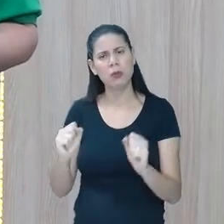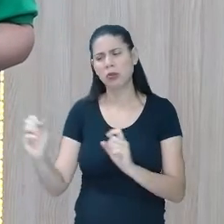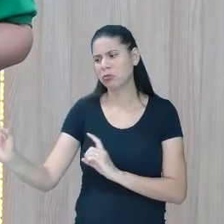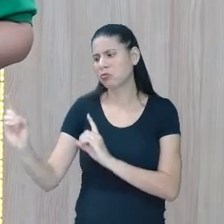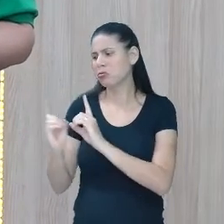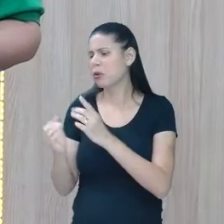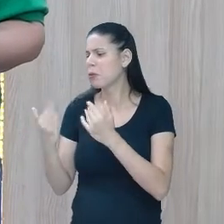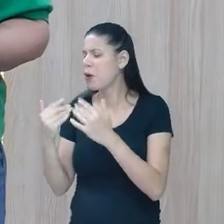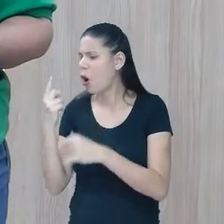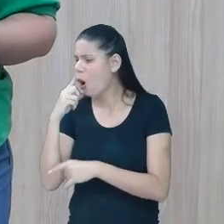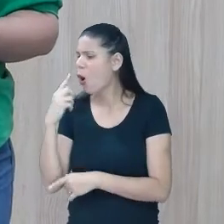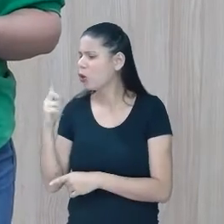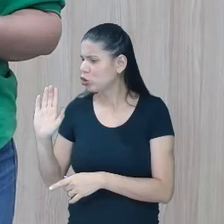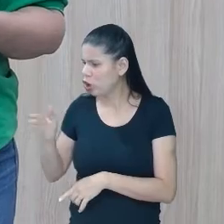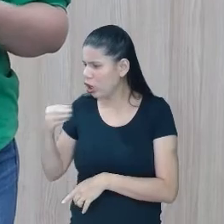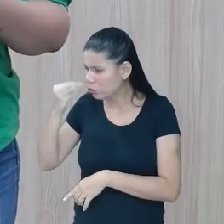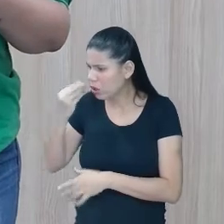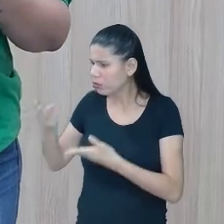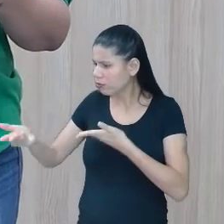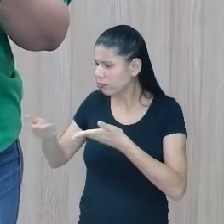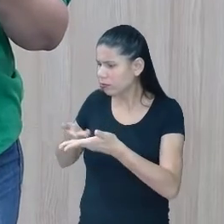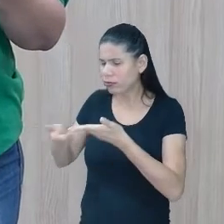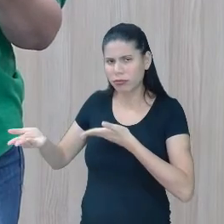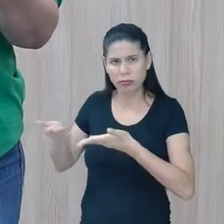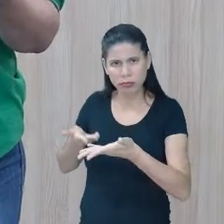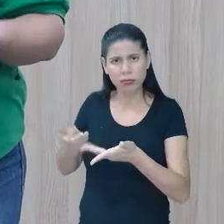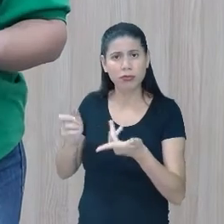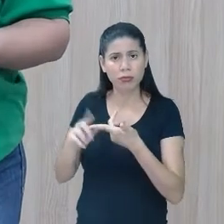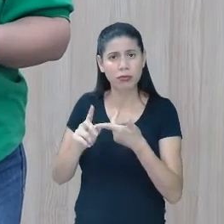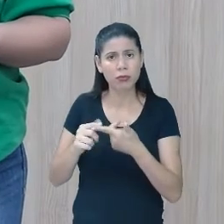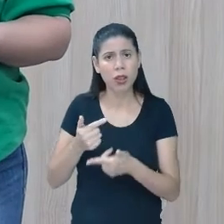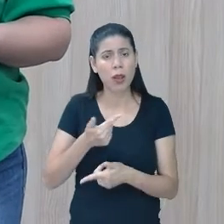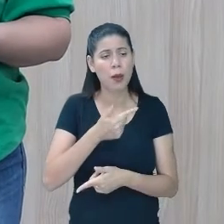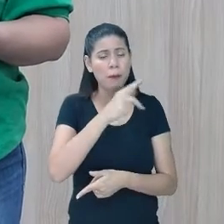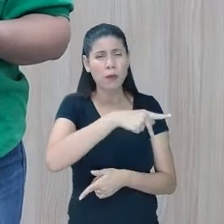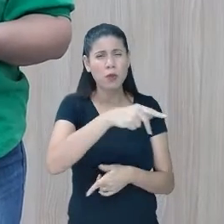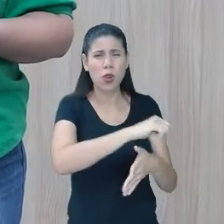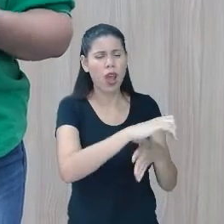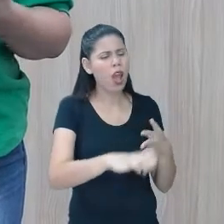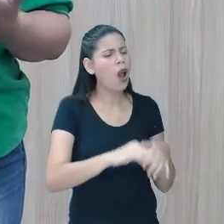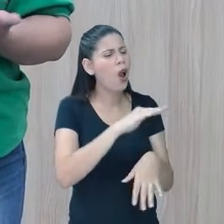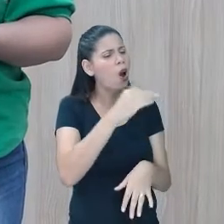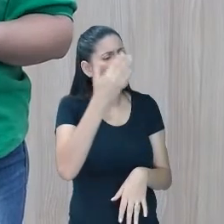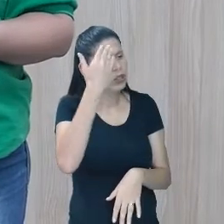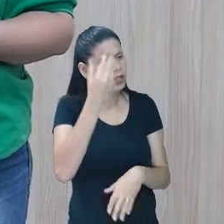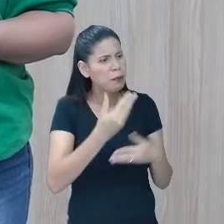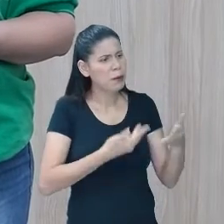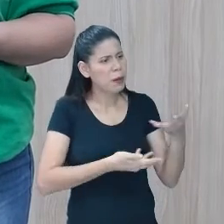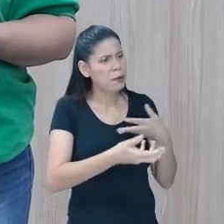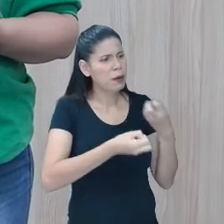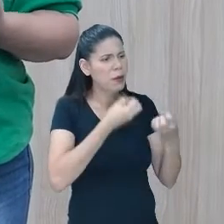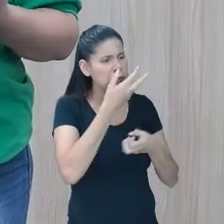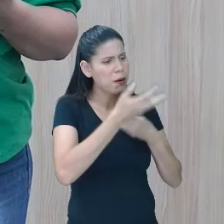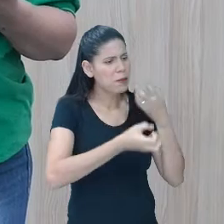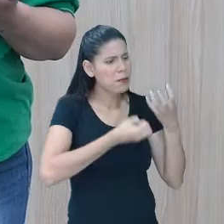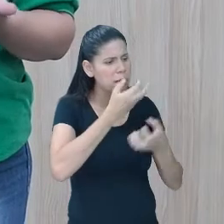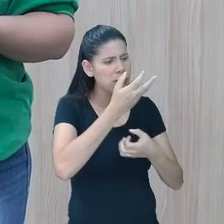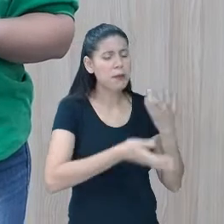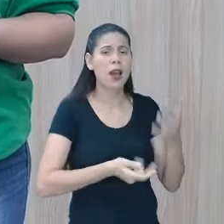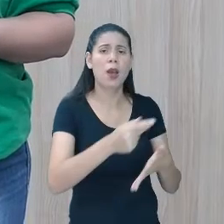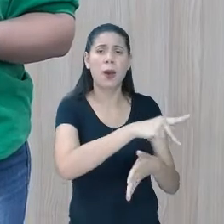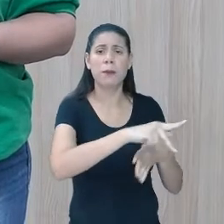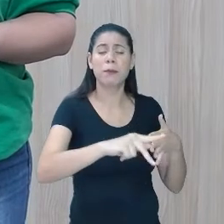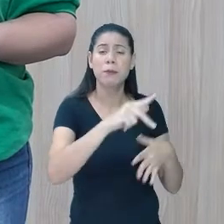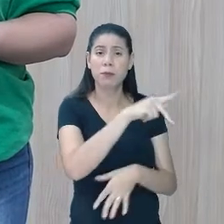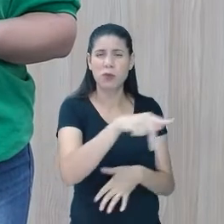colega da sala ao lado, troque com o professor do AE, busque, troque essas suas angústias. E o professor do